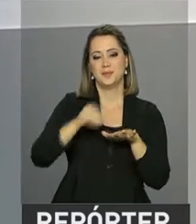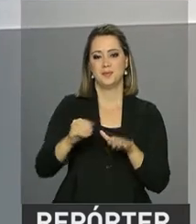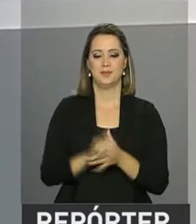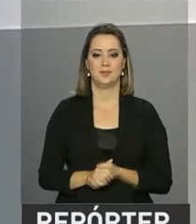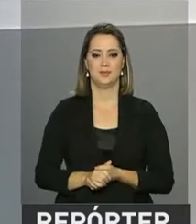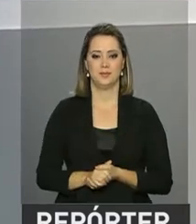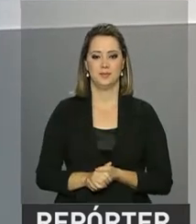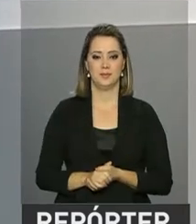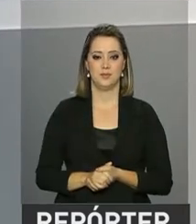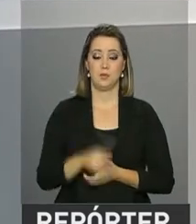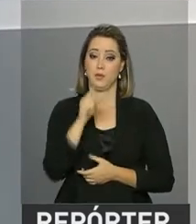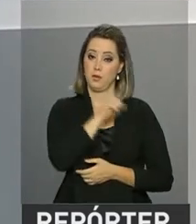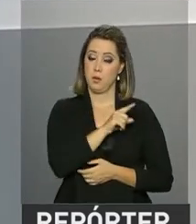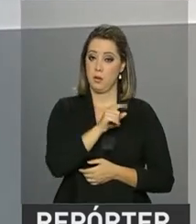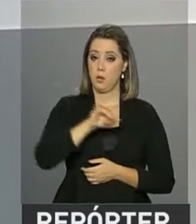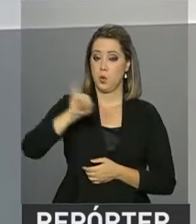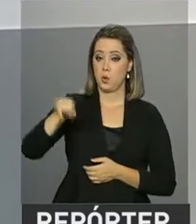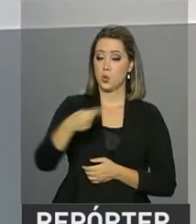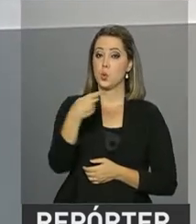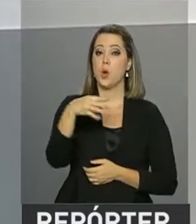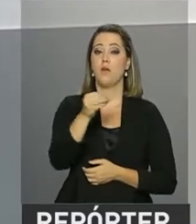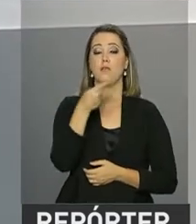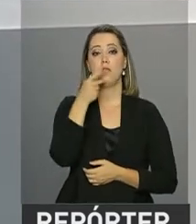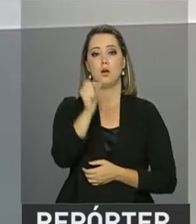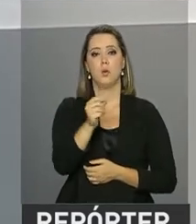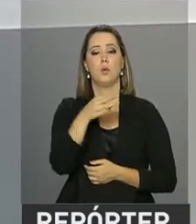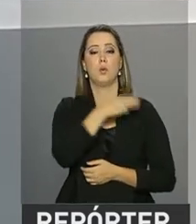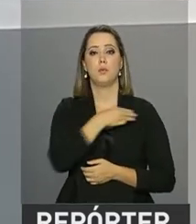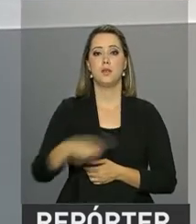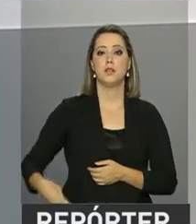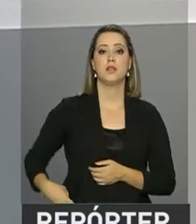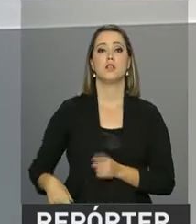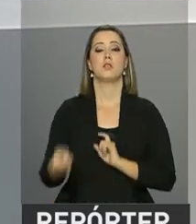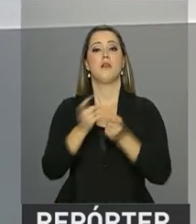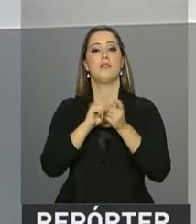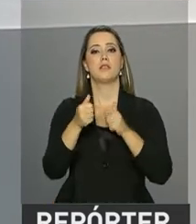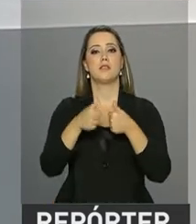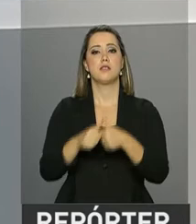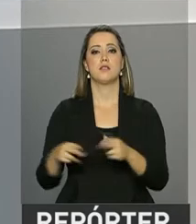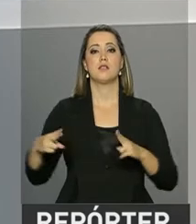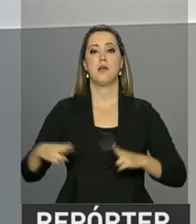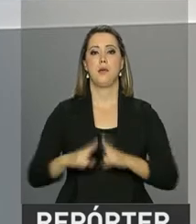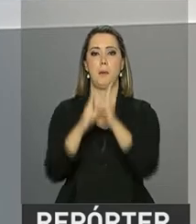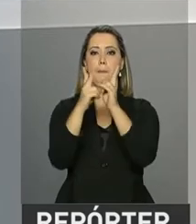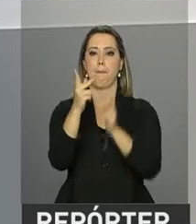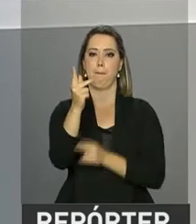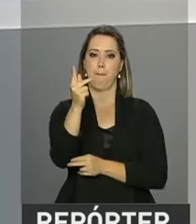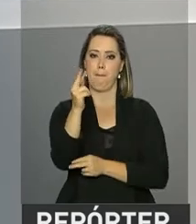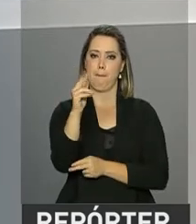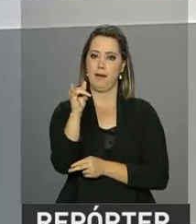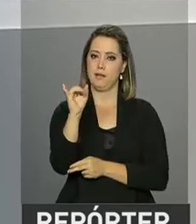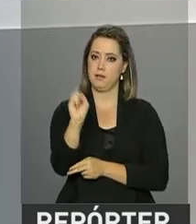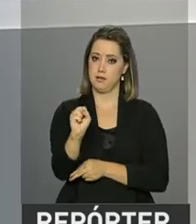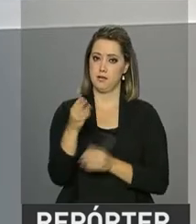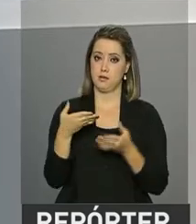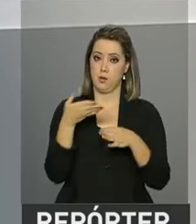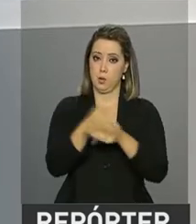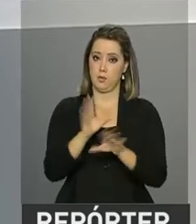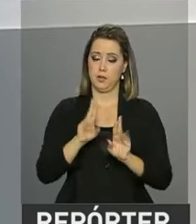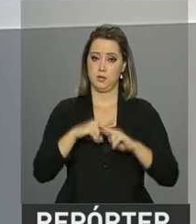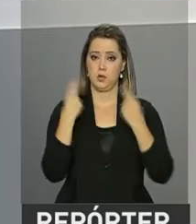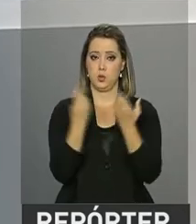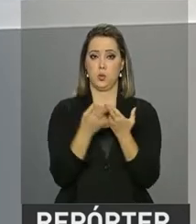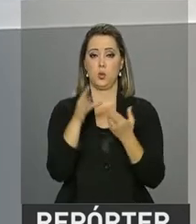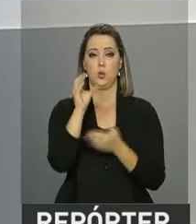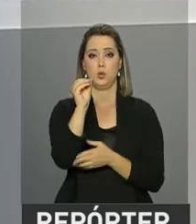E, como disse o repórter João Pedro Neto, o ministro da Fazenda, Henrique Meirelles, está em Paris, onde participa de um encontro da OCDE, a